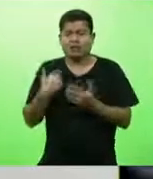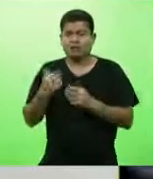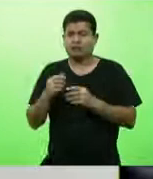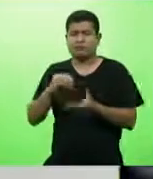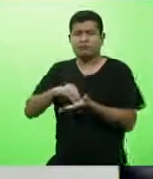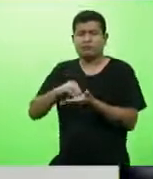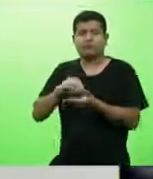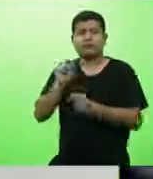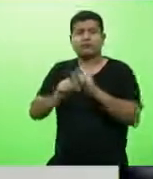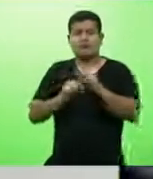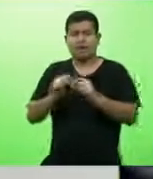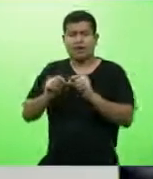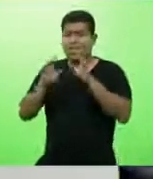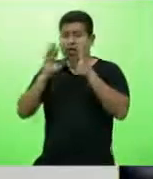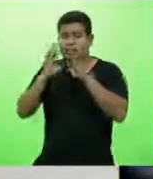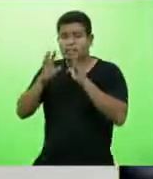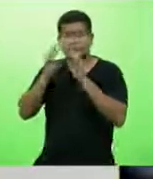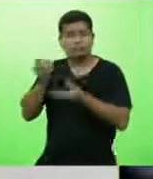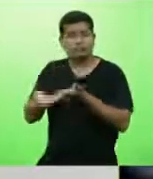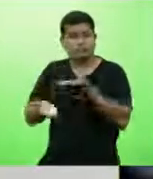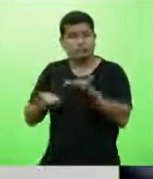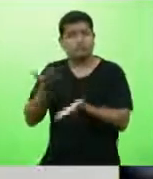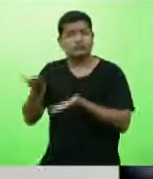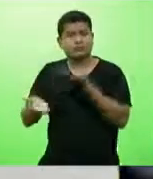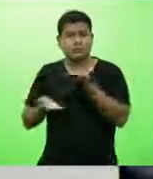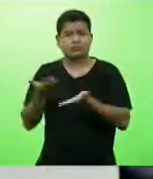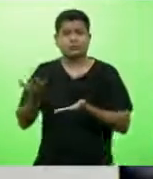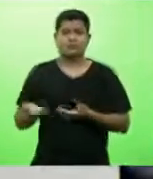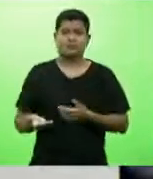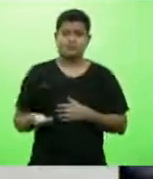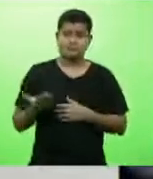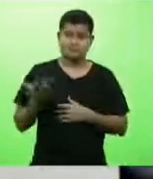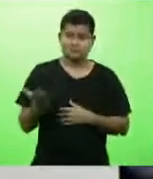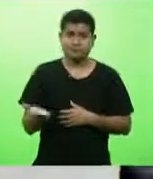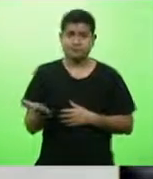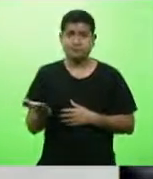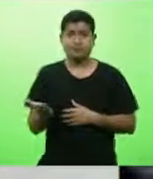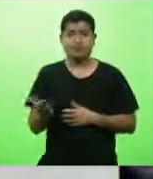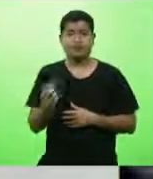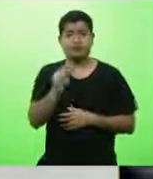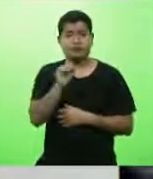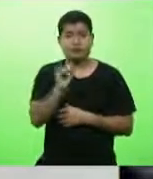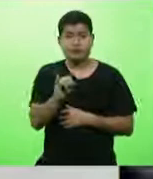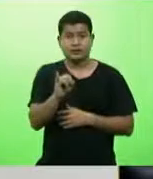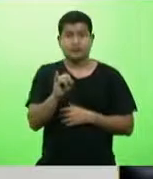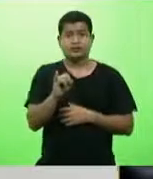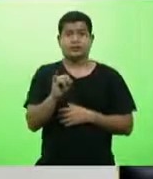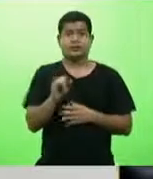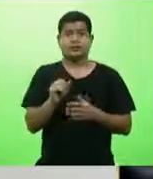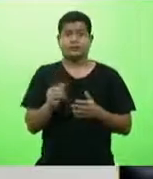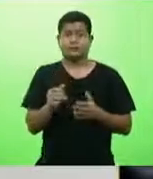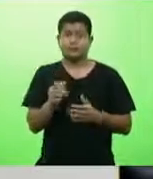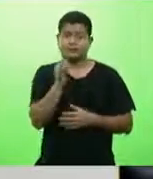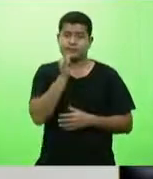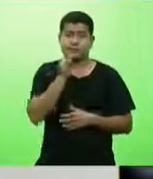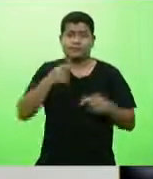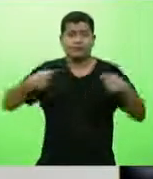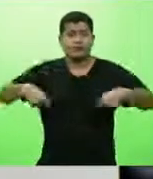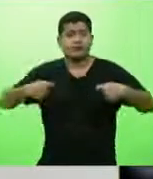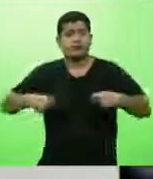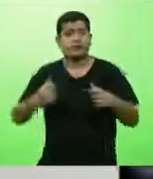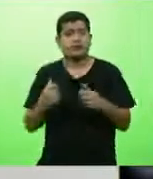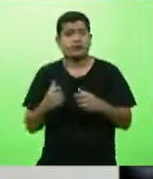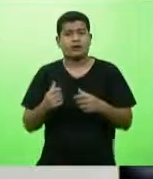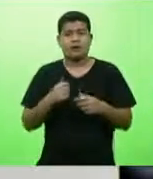certamente que para esta solução se for para se fazer algo maior vai